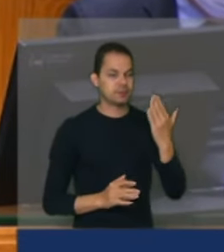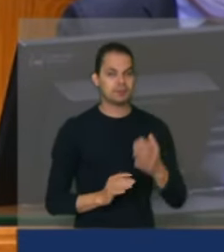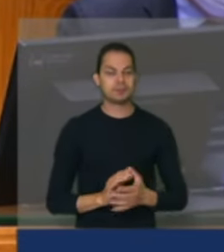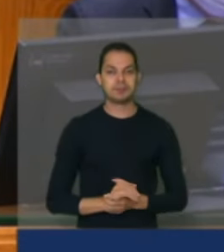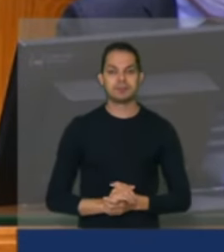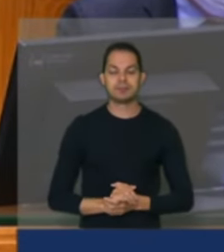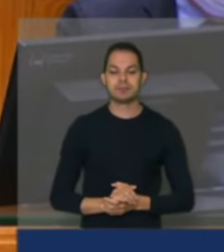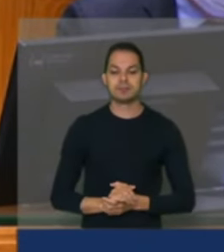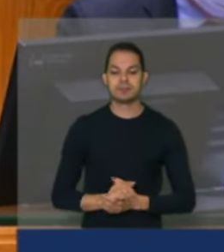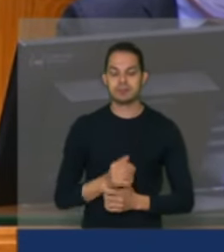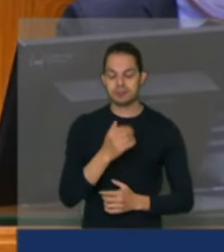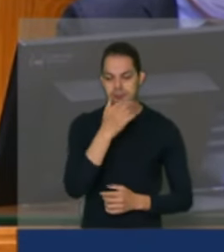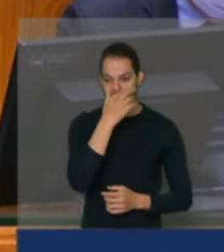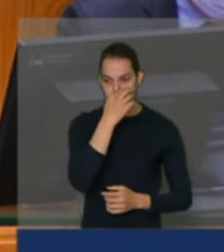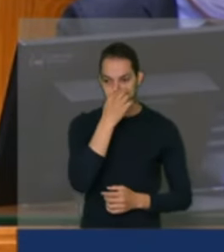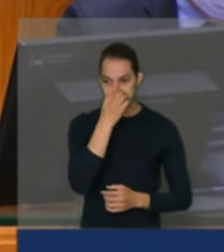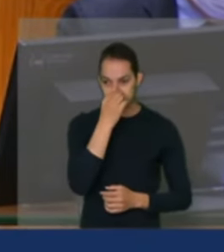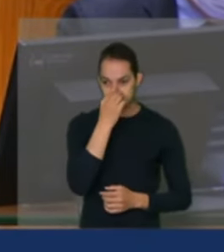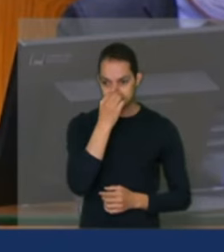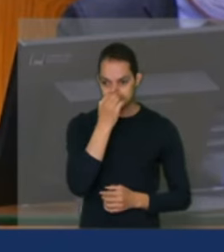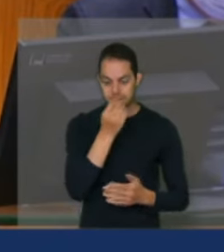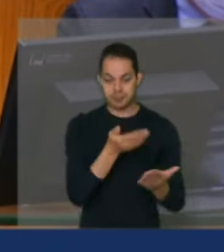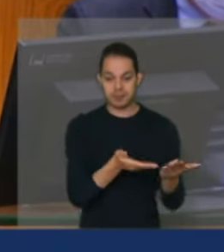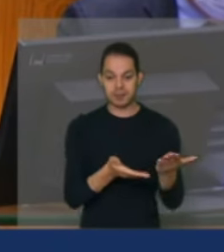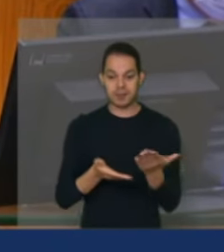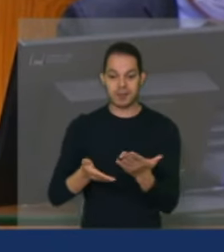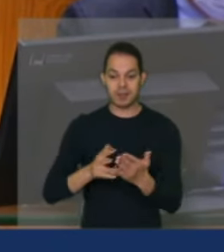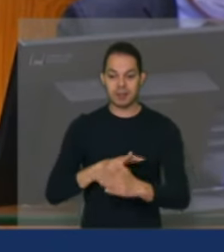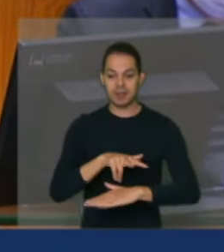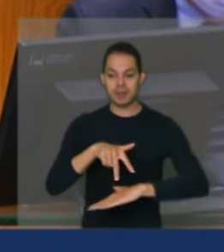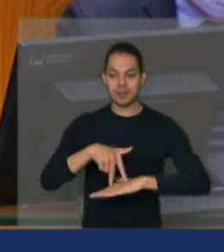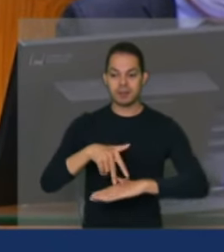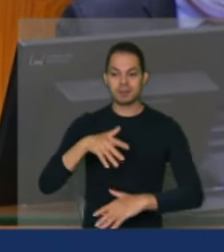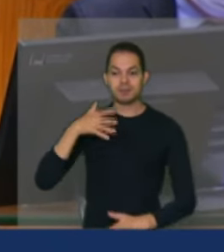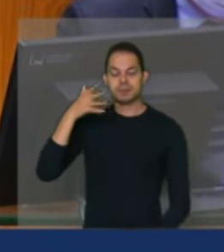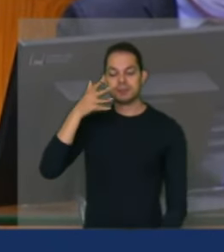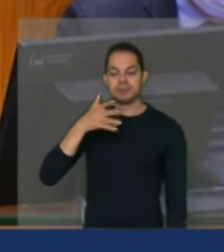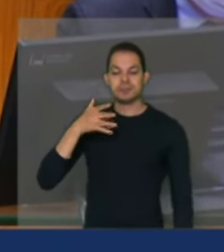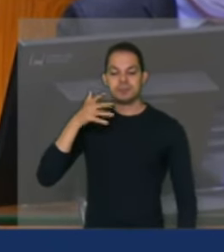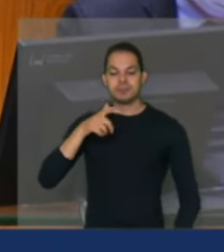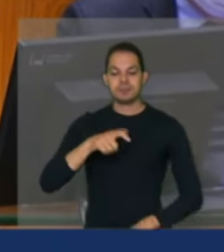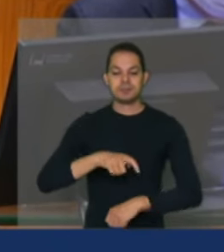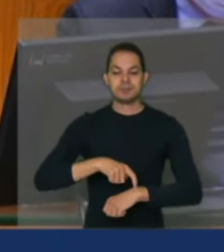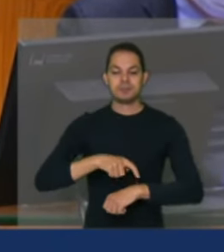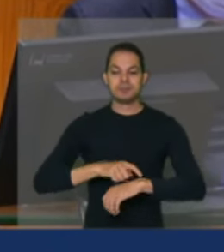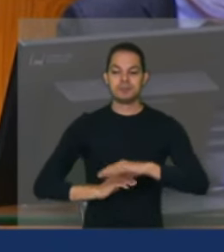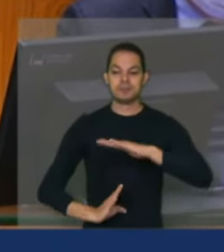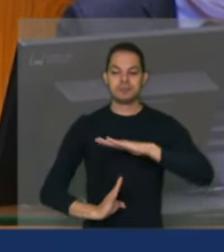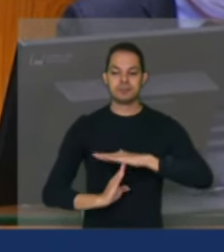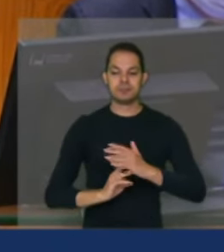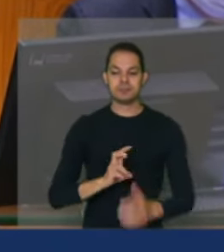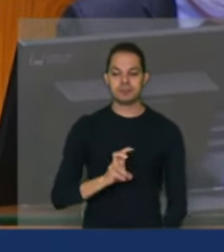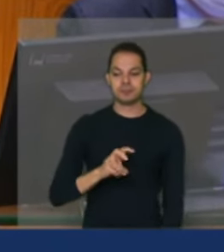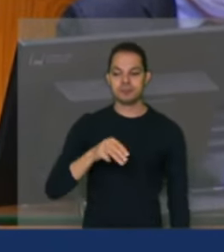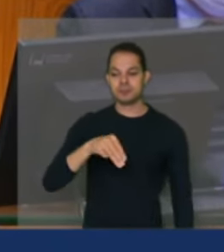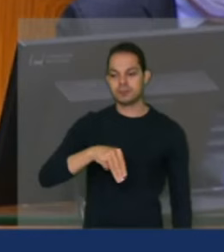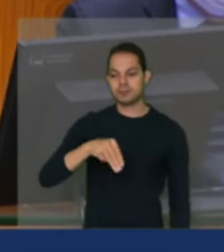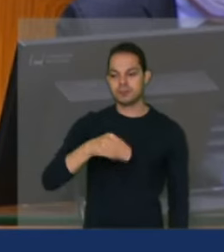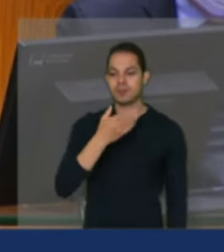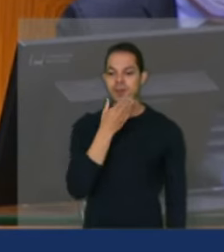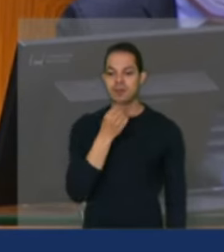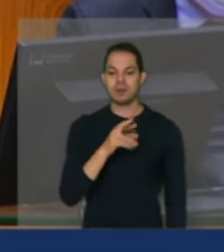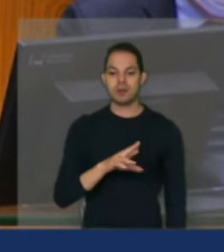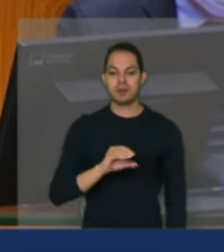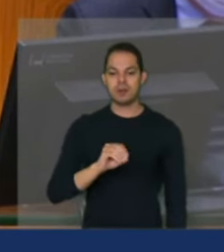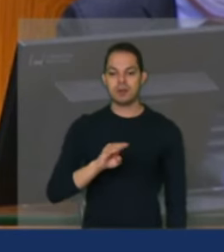participação. Convido agora a fazer uso da palavra, pelo tempo de cinco minutos, senhor Roberto dos